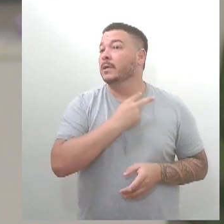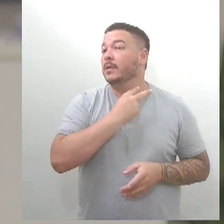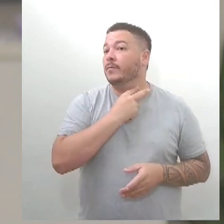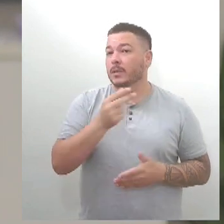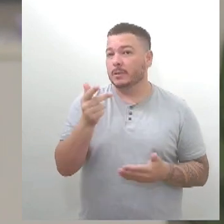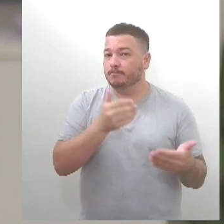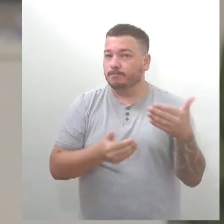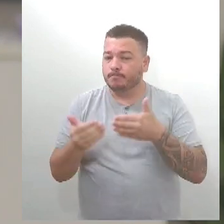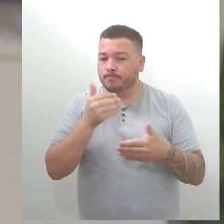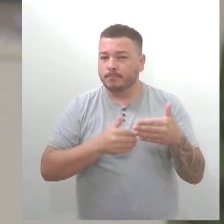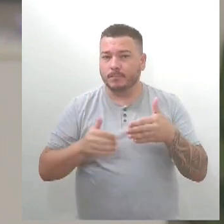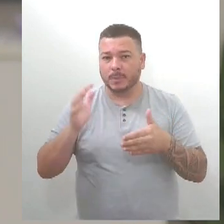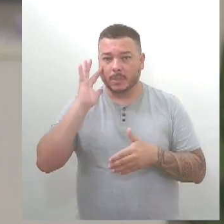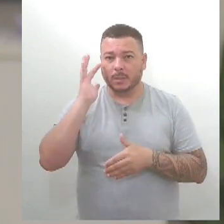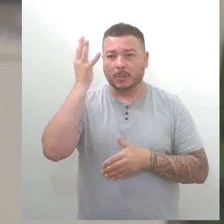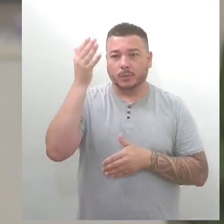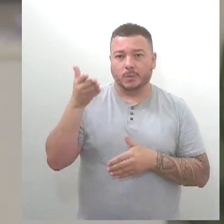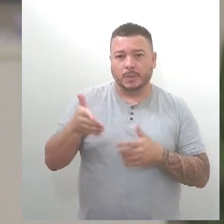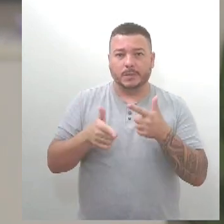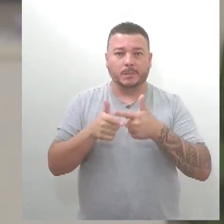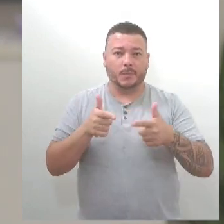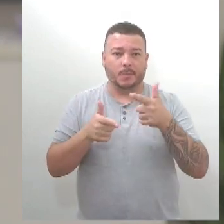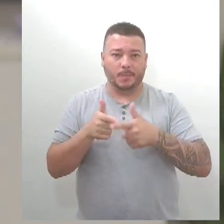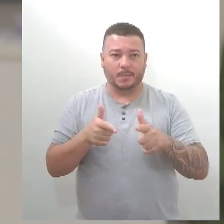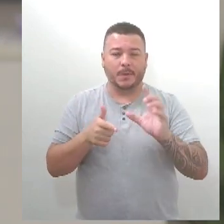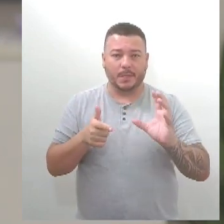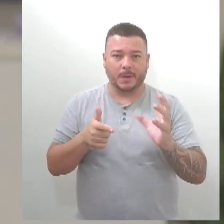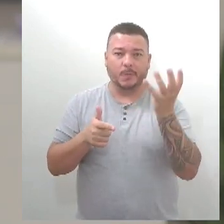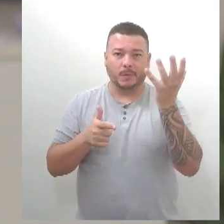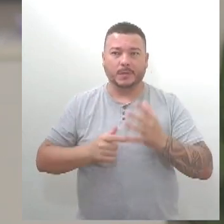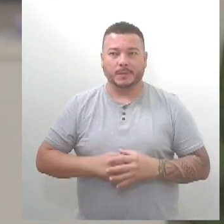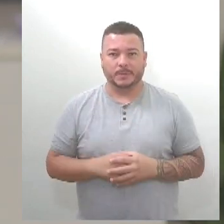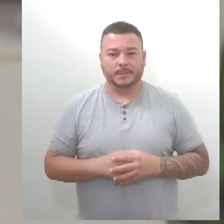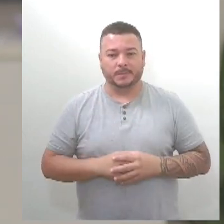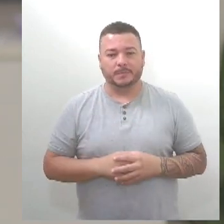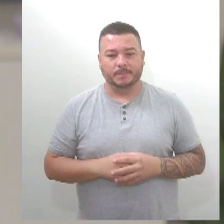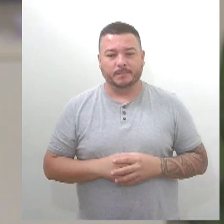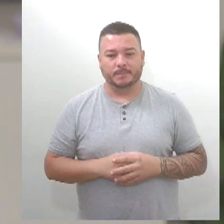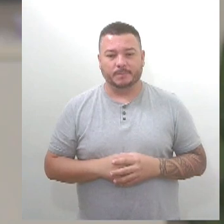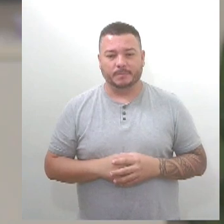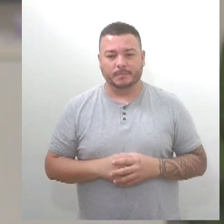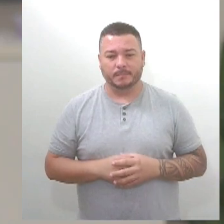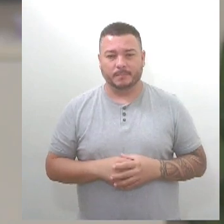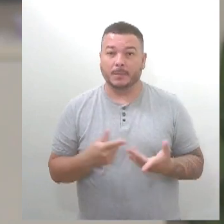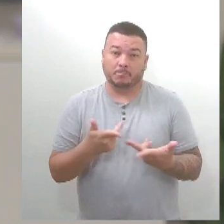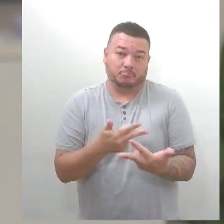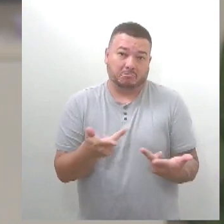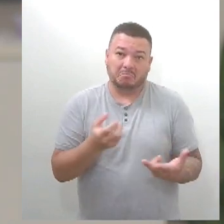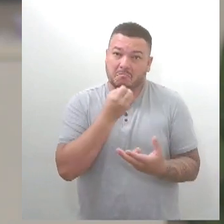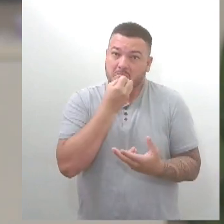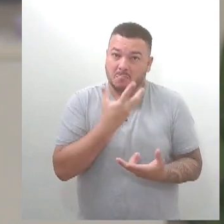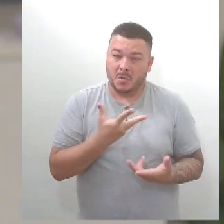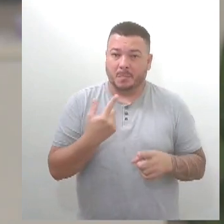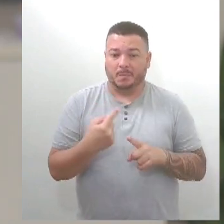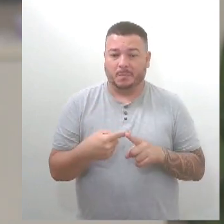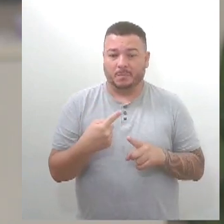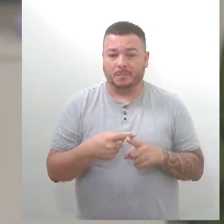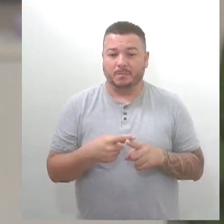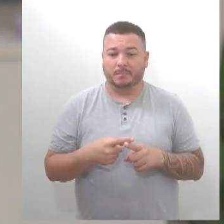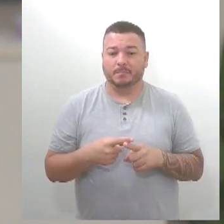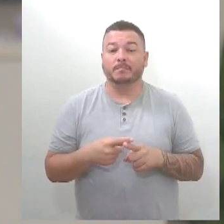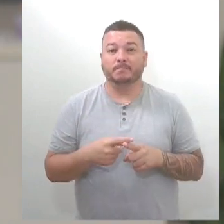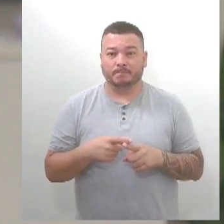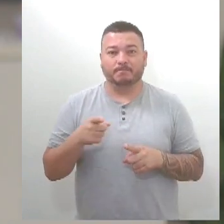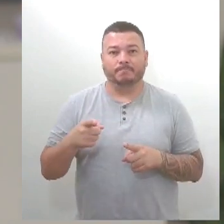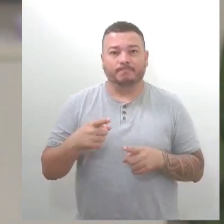solução daquela contenda que os levou até a delegacia. Então, isso tem inúmeras vantagens, porque as vítimas se sentem protagonistas